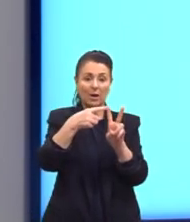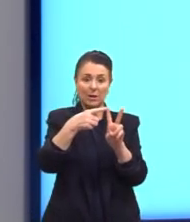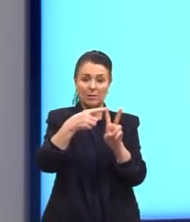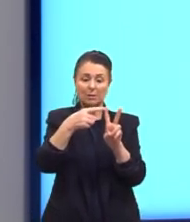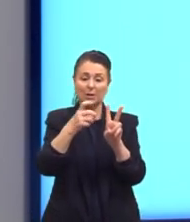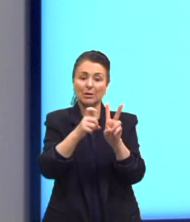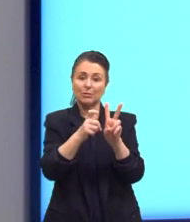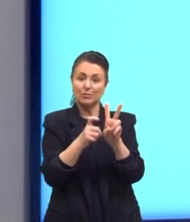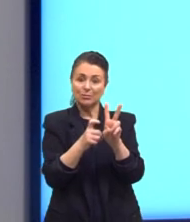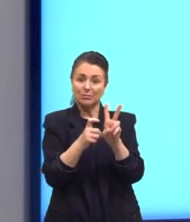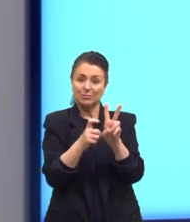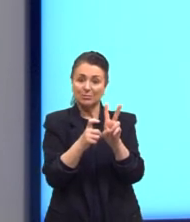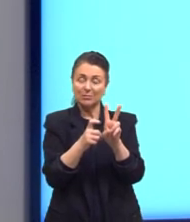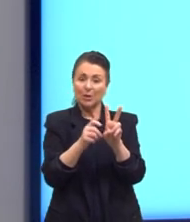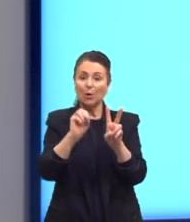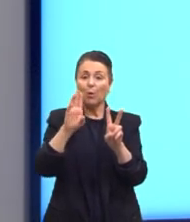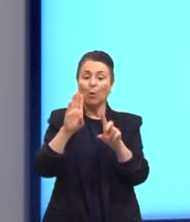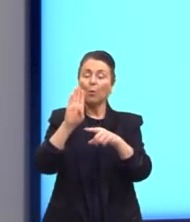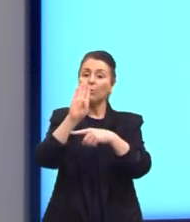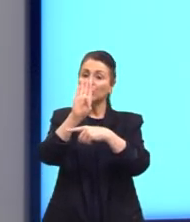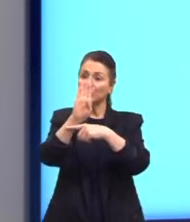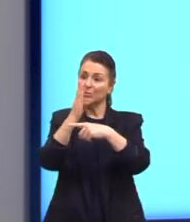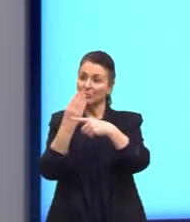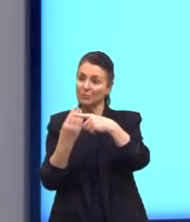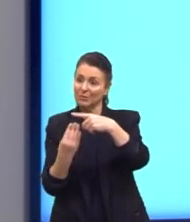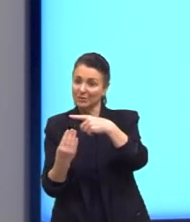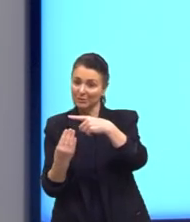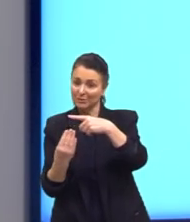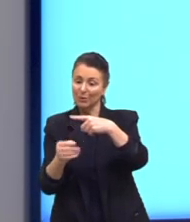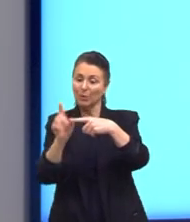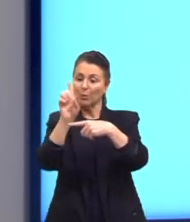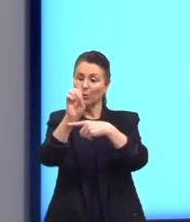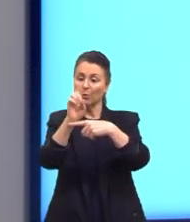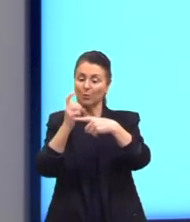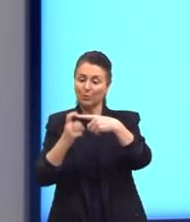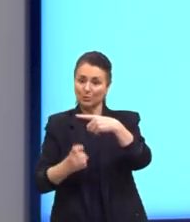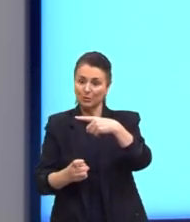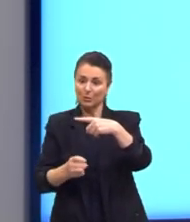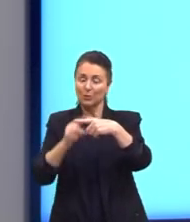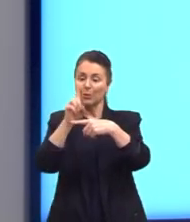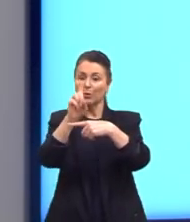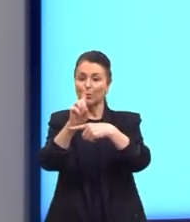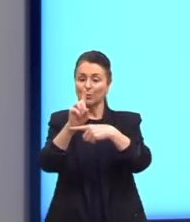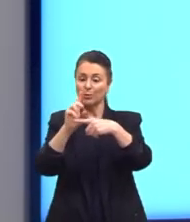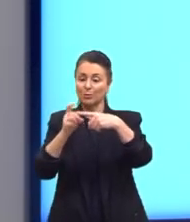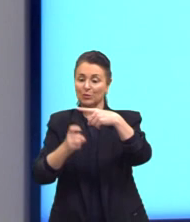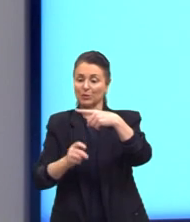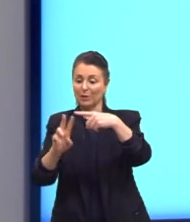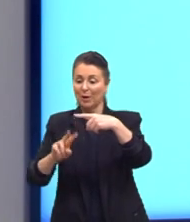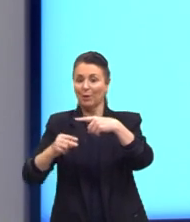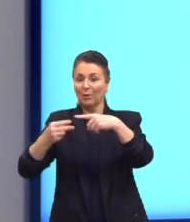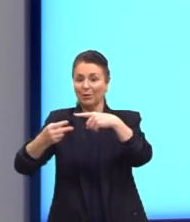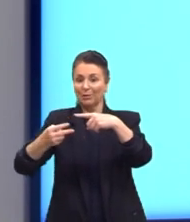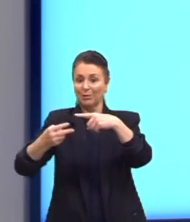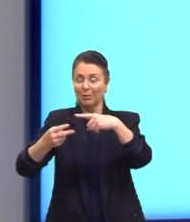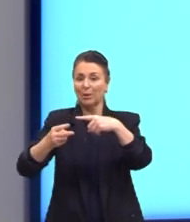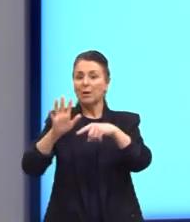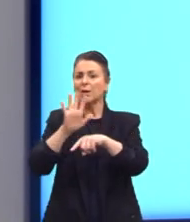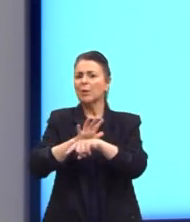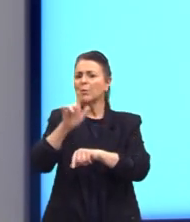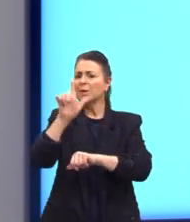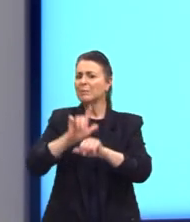ou até no formato fracionário, 1 sobre x, ou 1 sobre x ao quadrado. E algumas mais